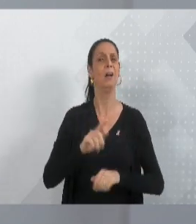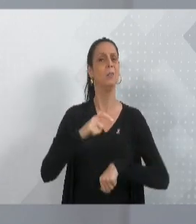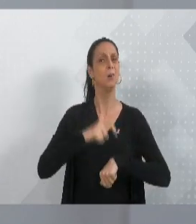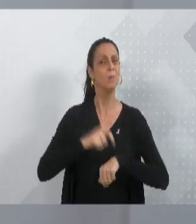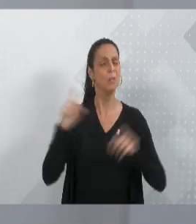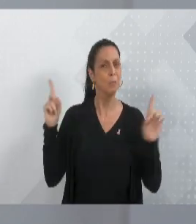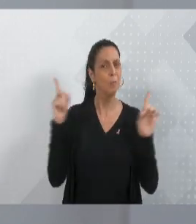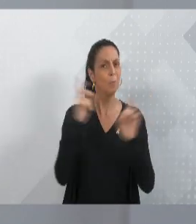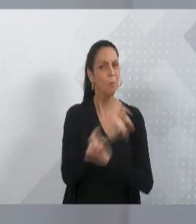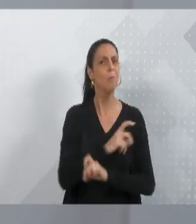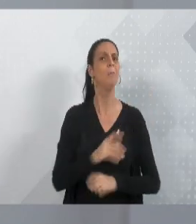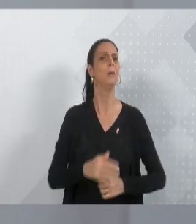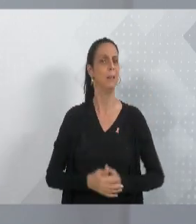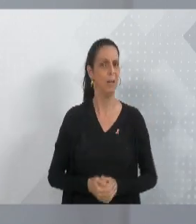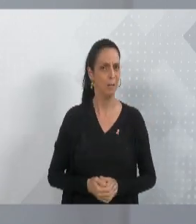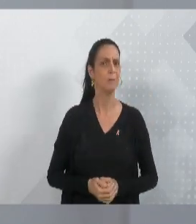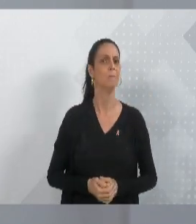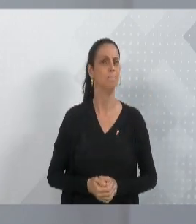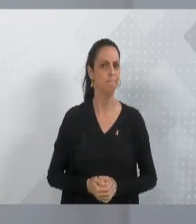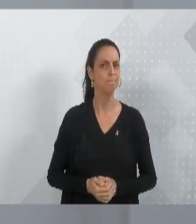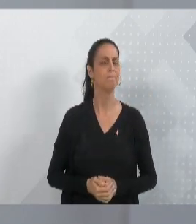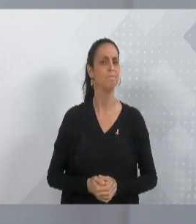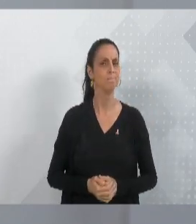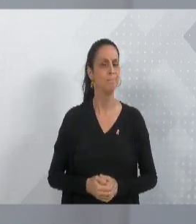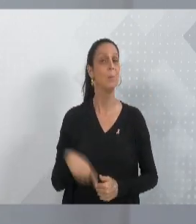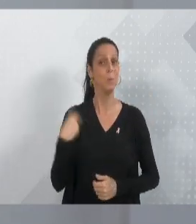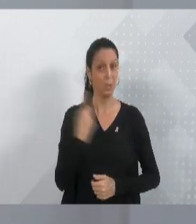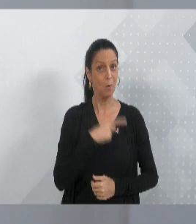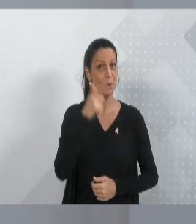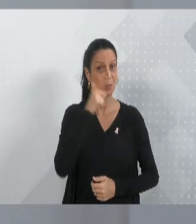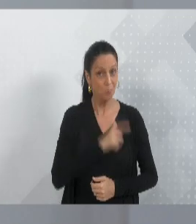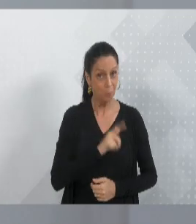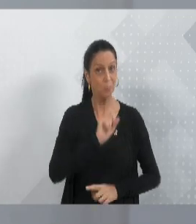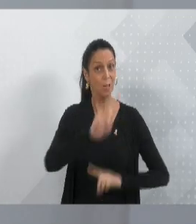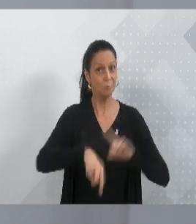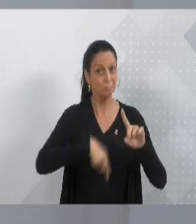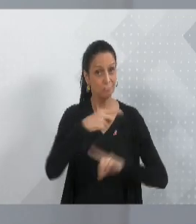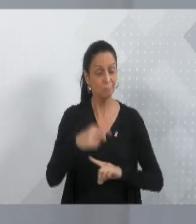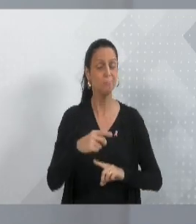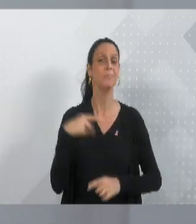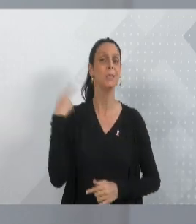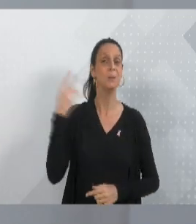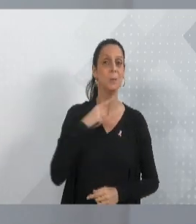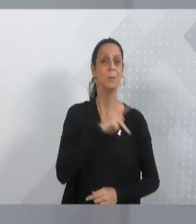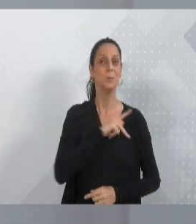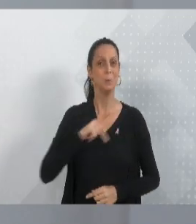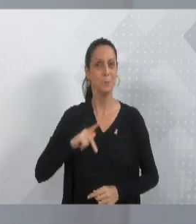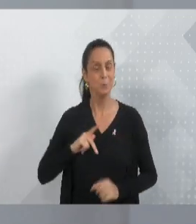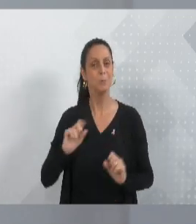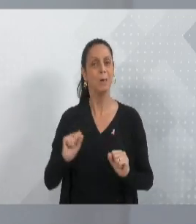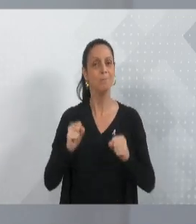complicados. E fica aqui a nossa defesa, para a gente poder avançar ainda mais nas políticas públicas em defesa da saúde mental. Obrigado. Obrigado.